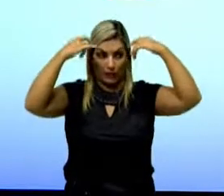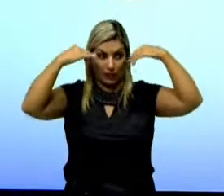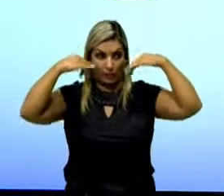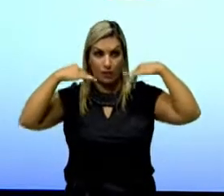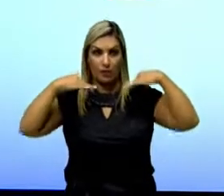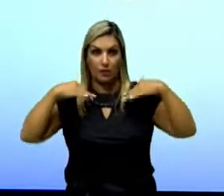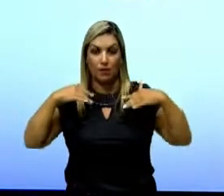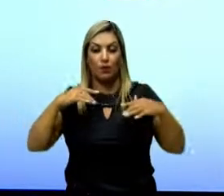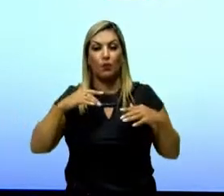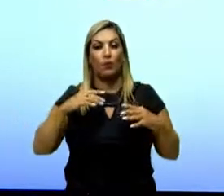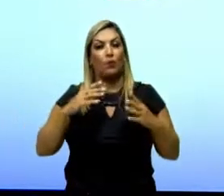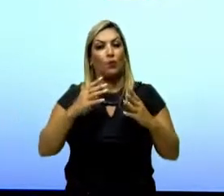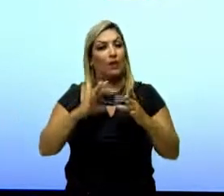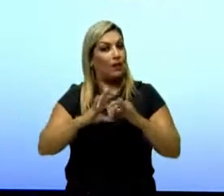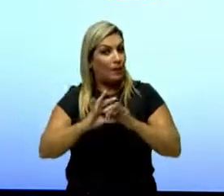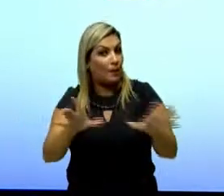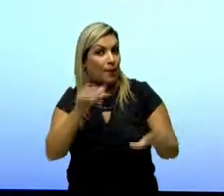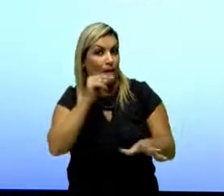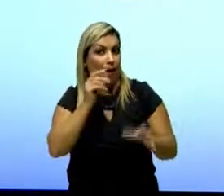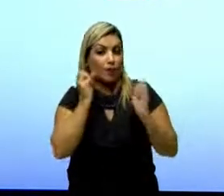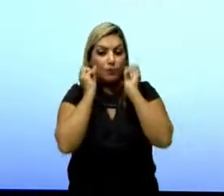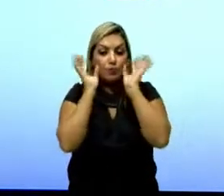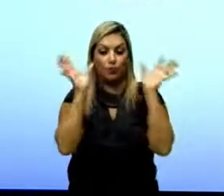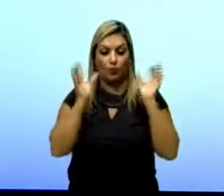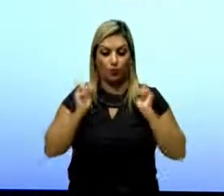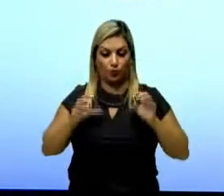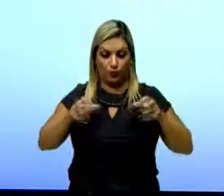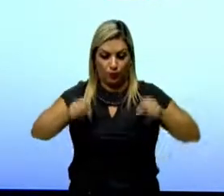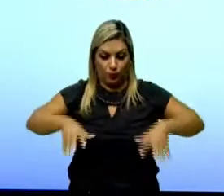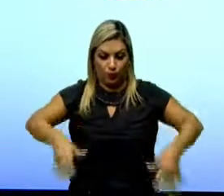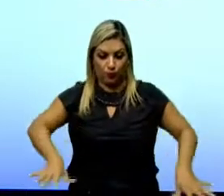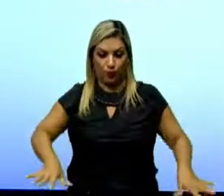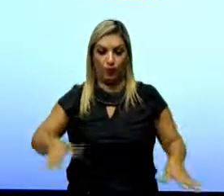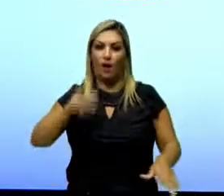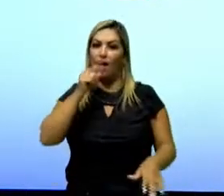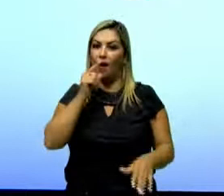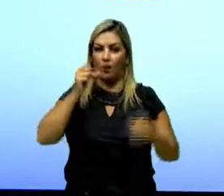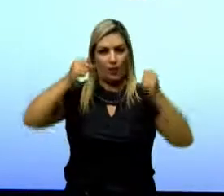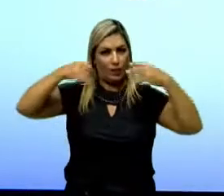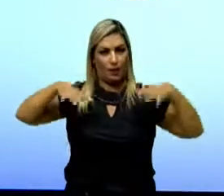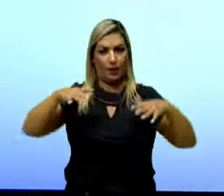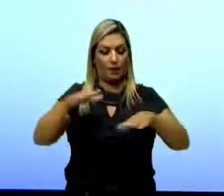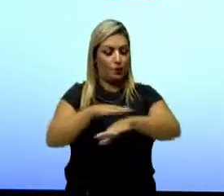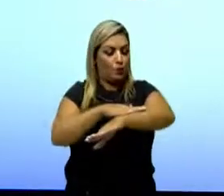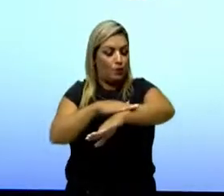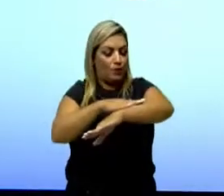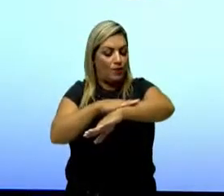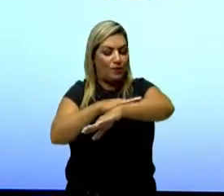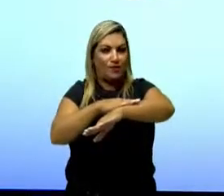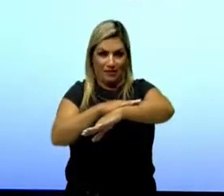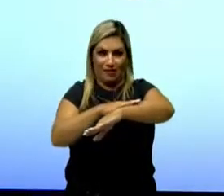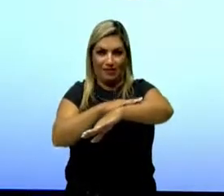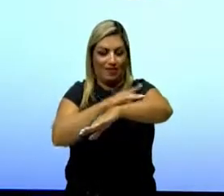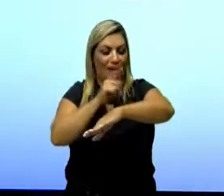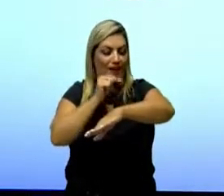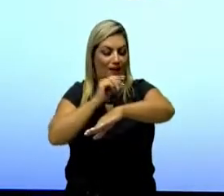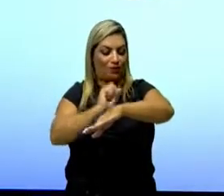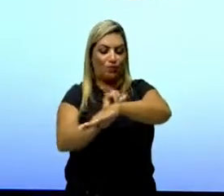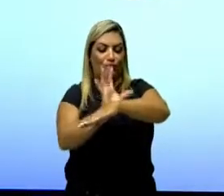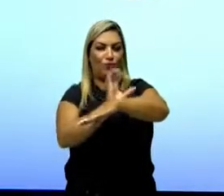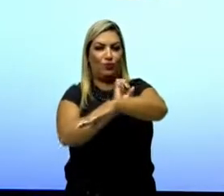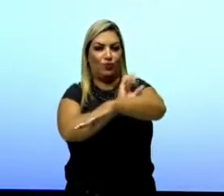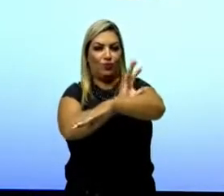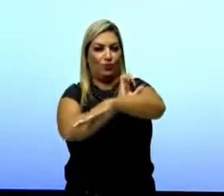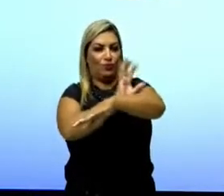com que você elimine a água pelos seus poros. Essa água vai entrar em contato com a superfície da sua pele e após esse